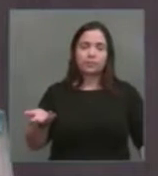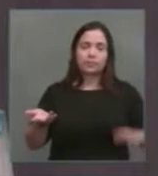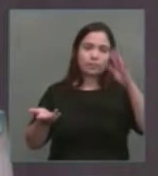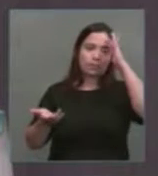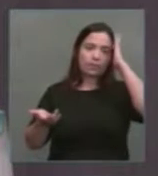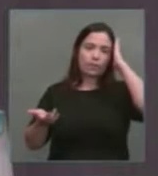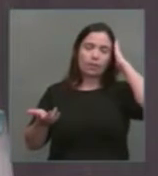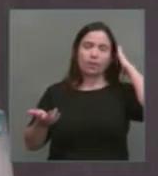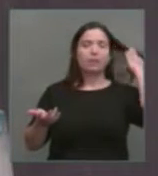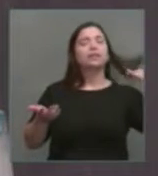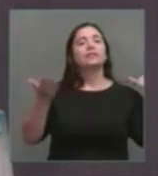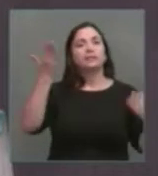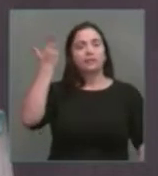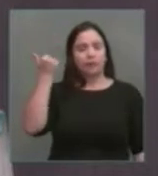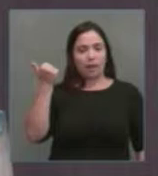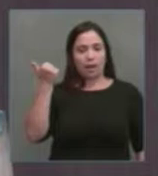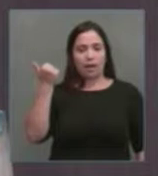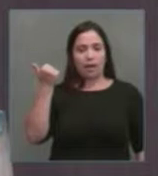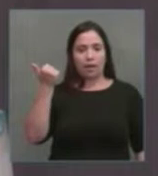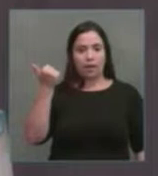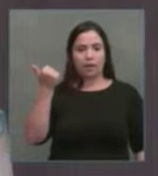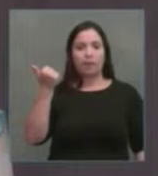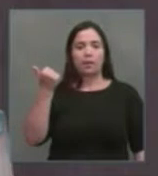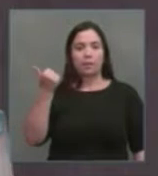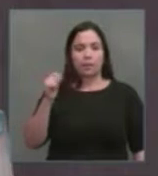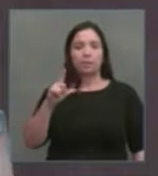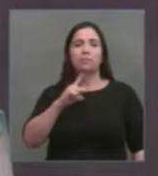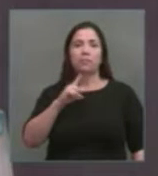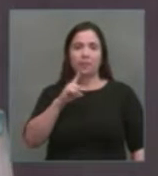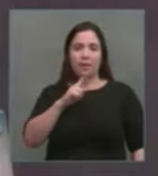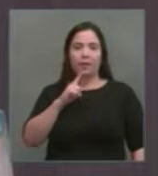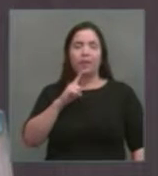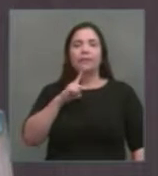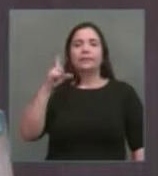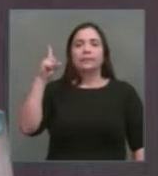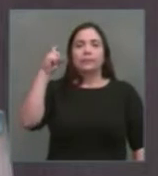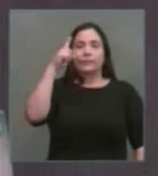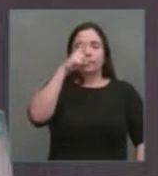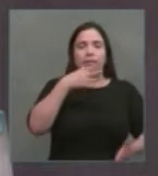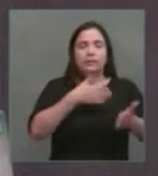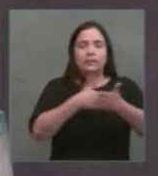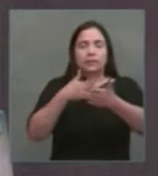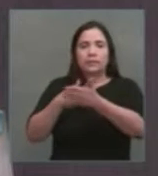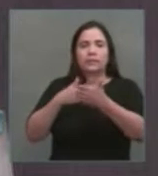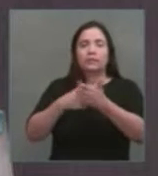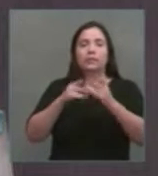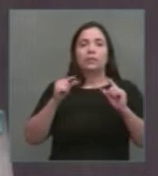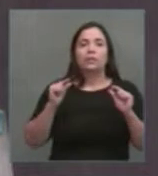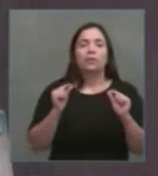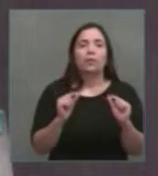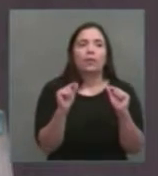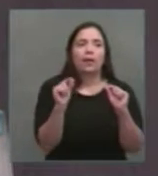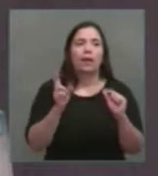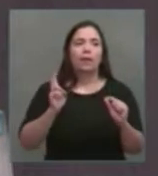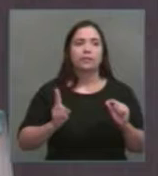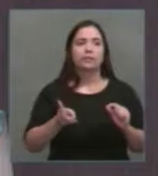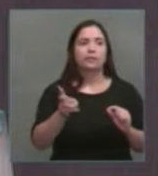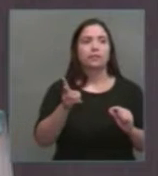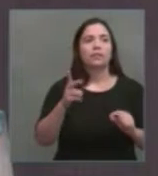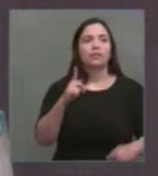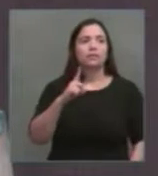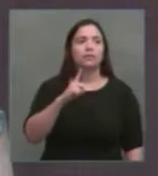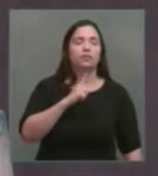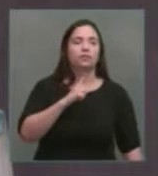sabe os danos desse oligopólio. Da venda combinada, da venda casada, da péssima